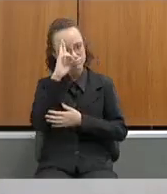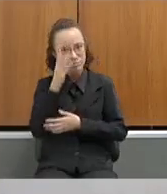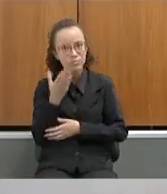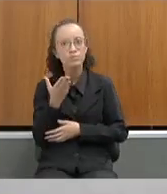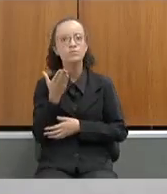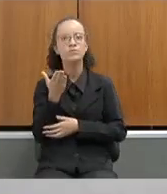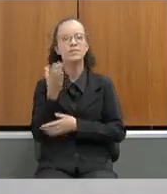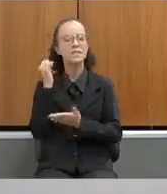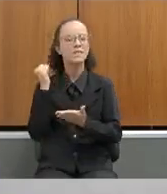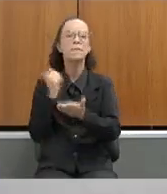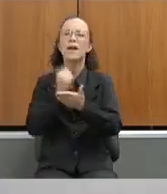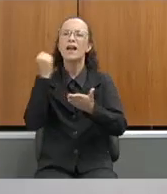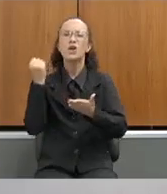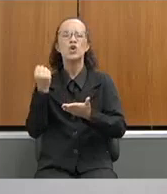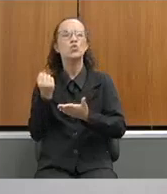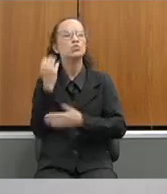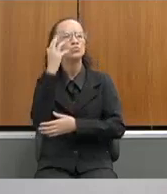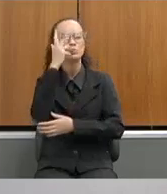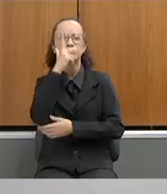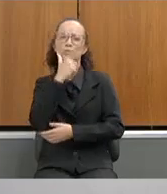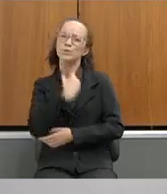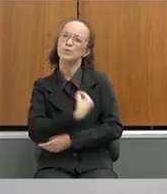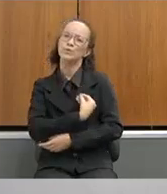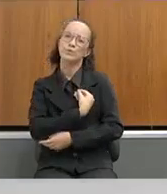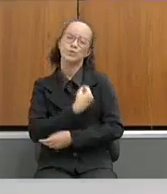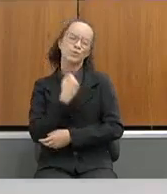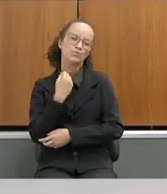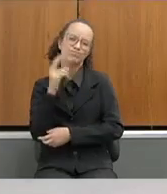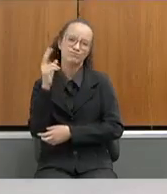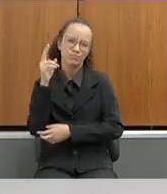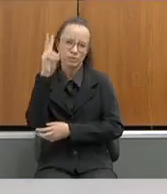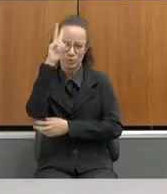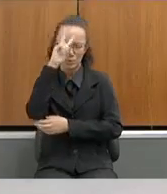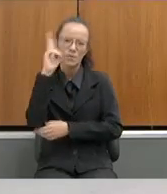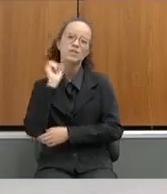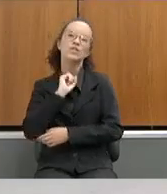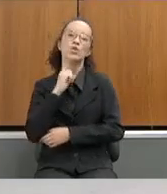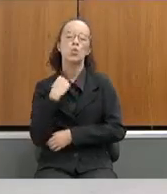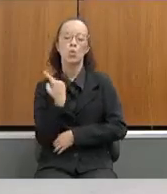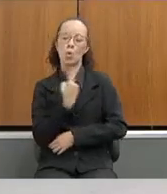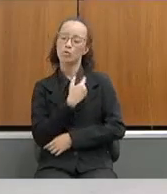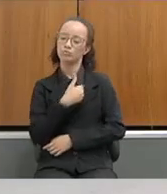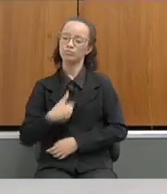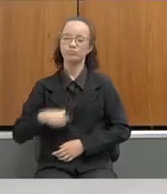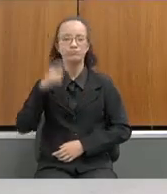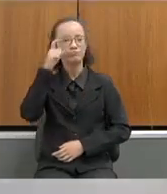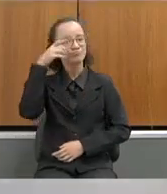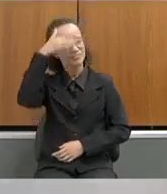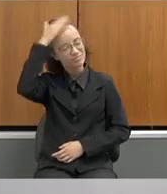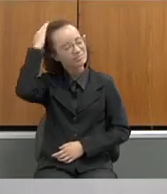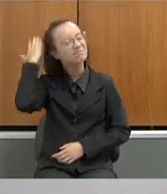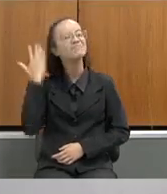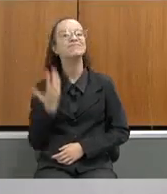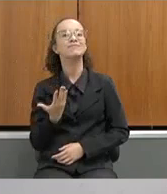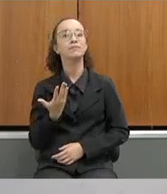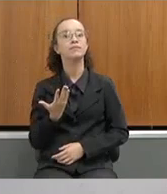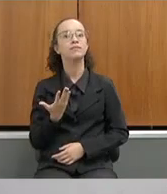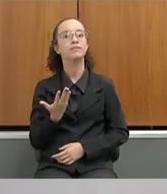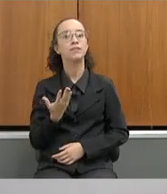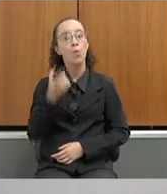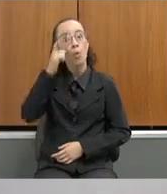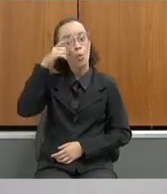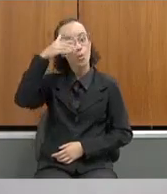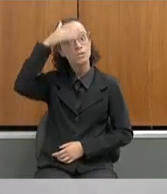essa página bonita da história de Minas Gerais no nosso governo Zema. Aliás, quando o governo